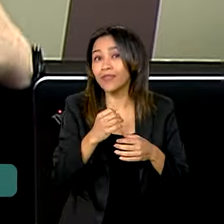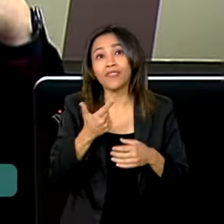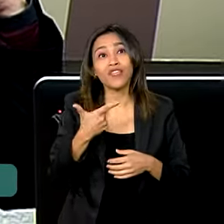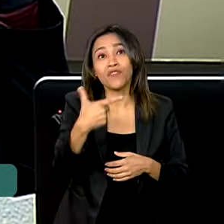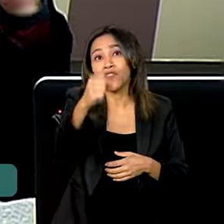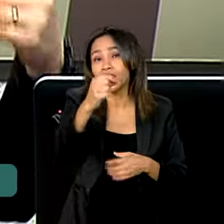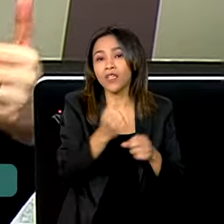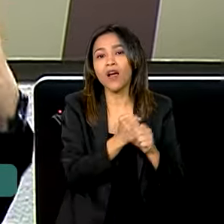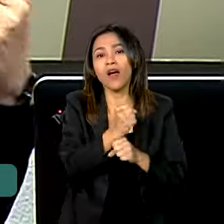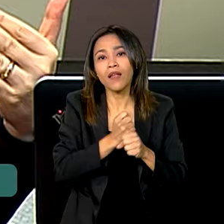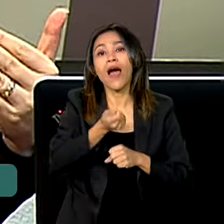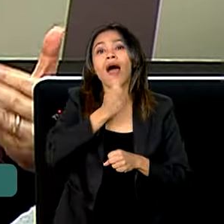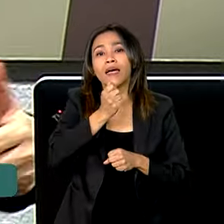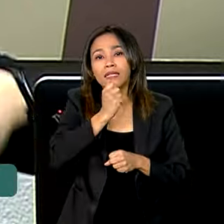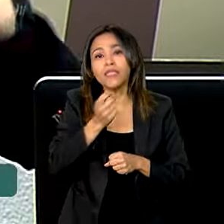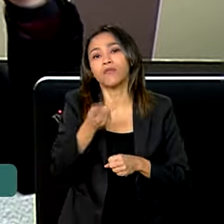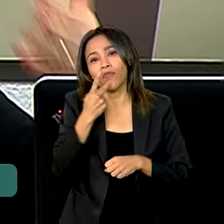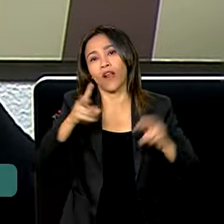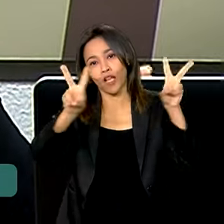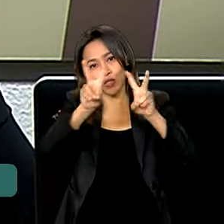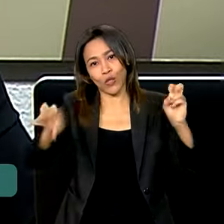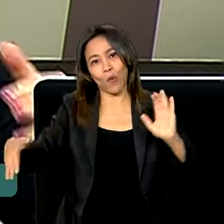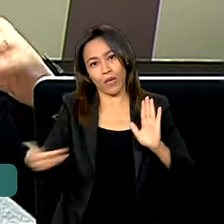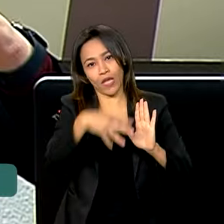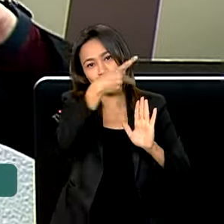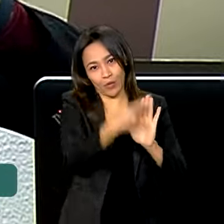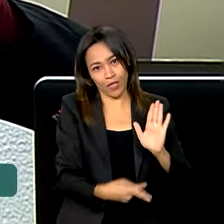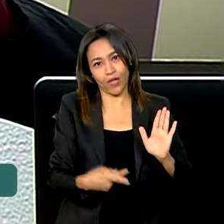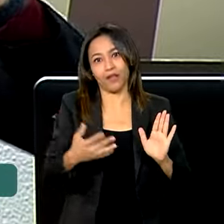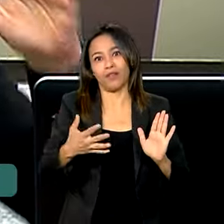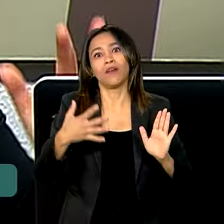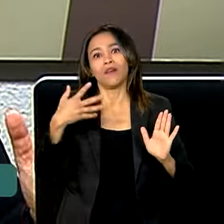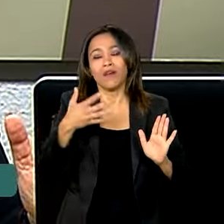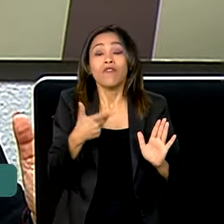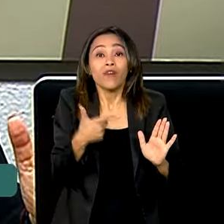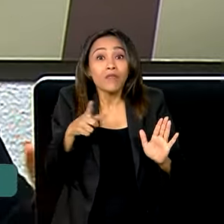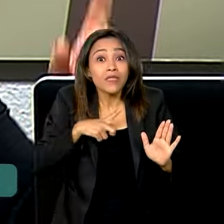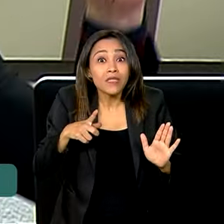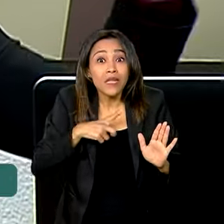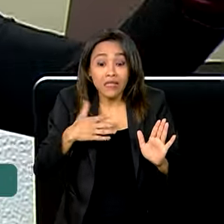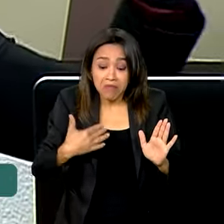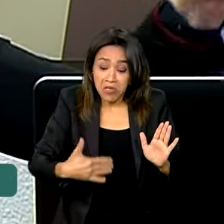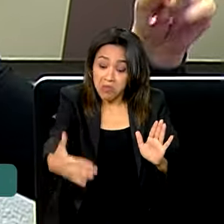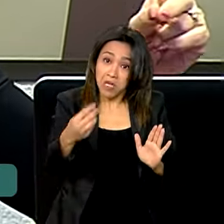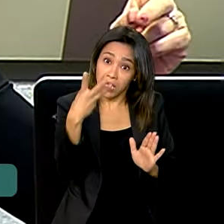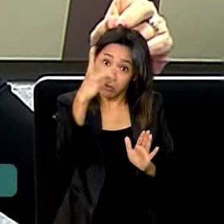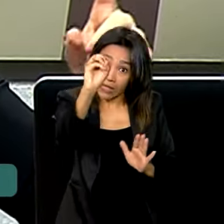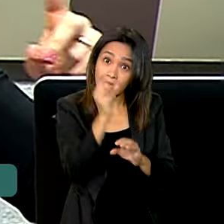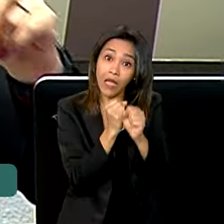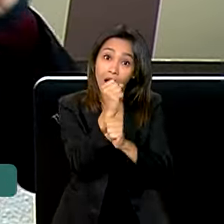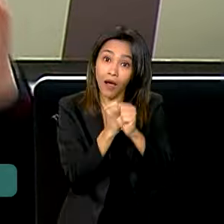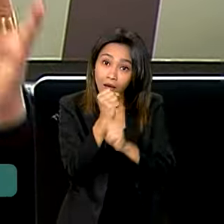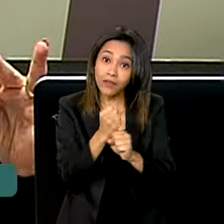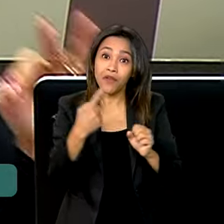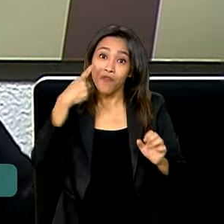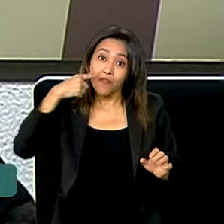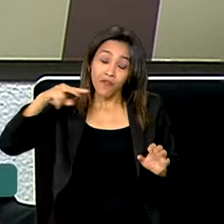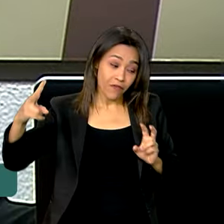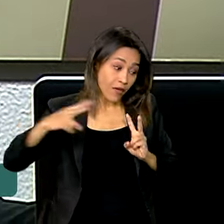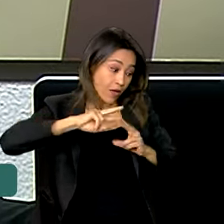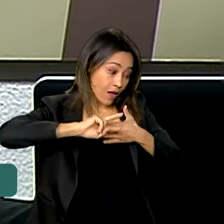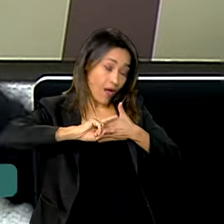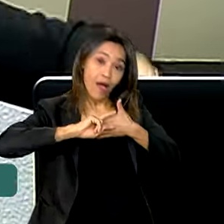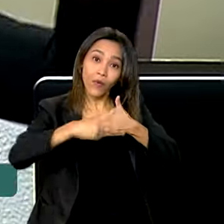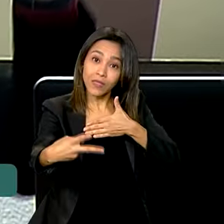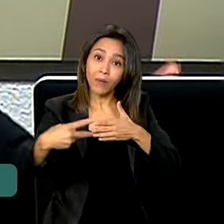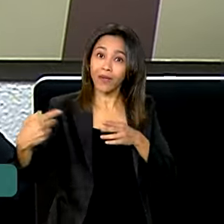anos nós vamos estar amadurecendo, daqui a 30 anos nós vamos ter um cenário do Brasil colocando isso em prática absolutamente